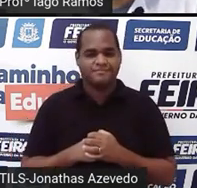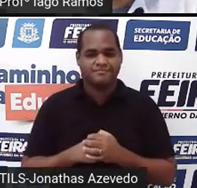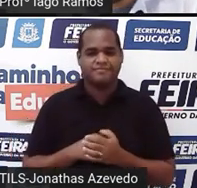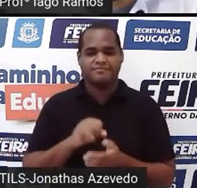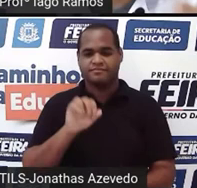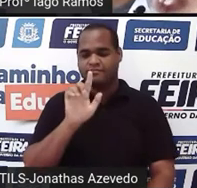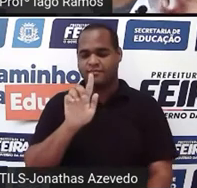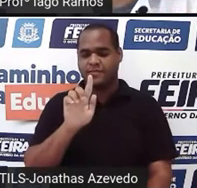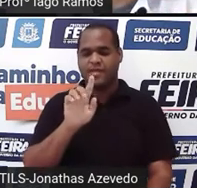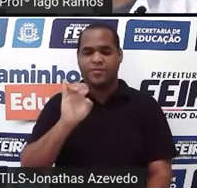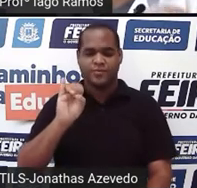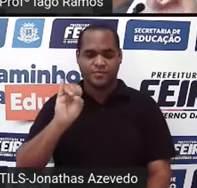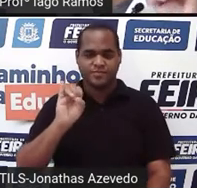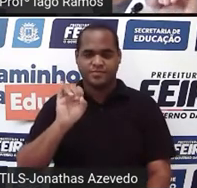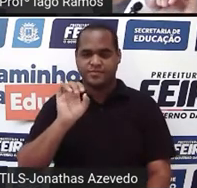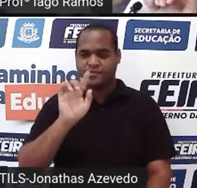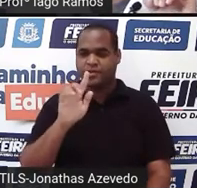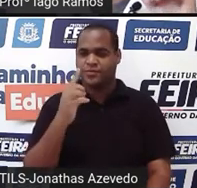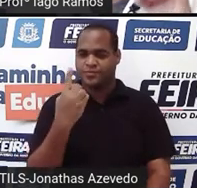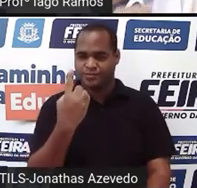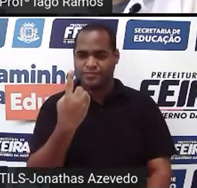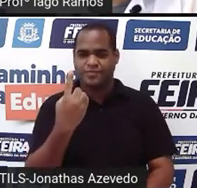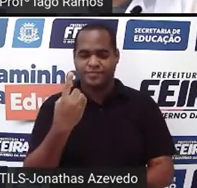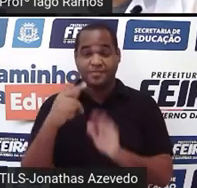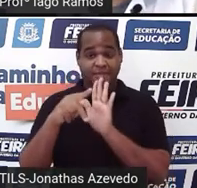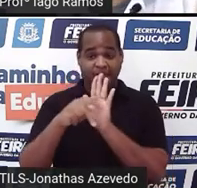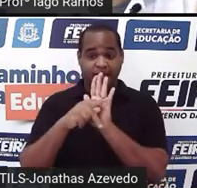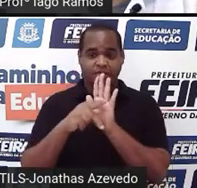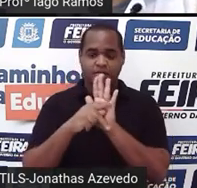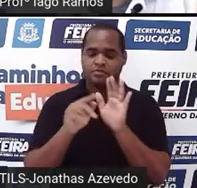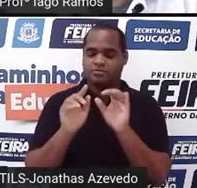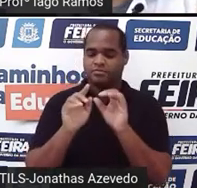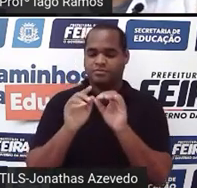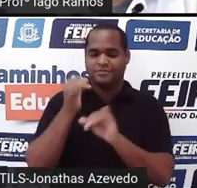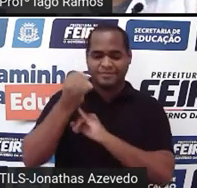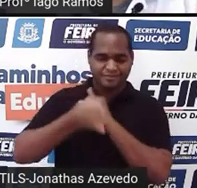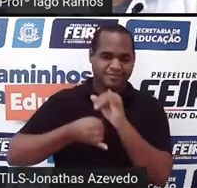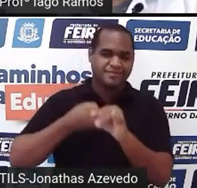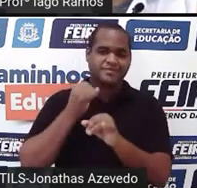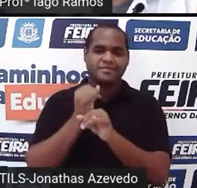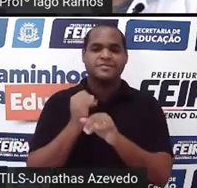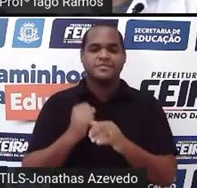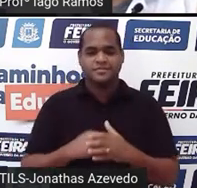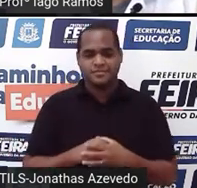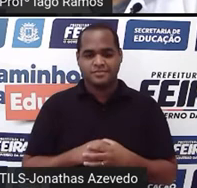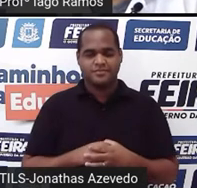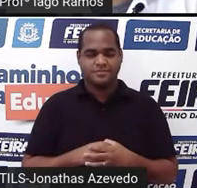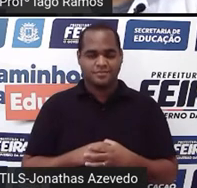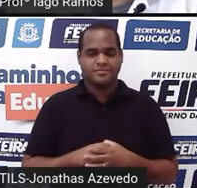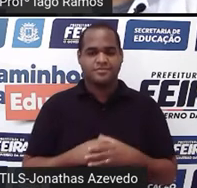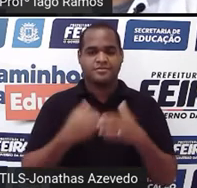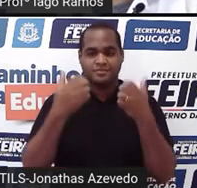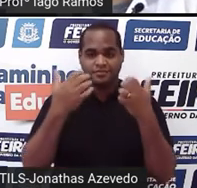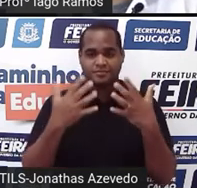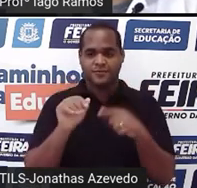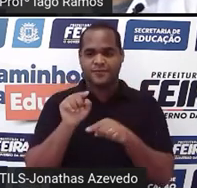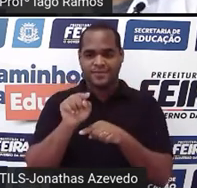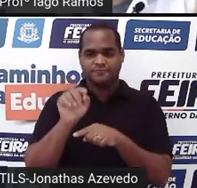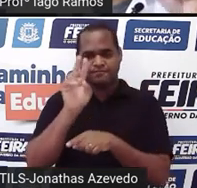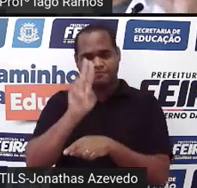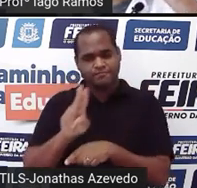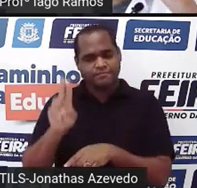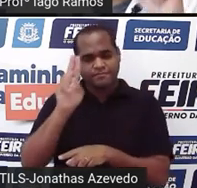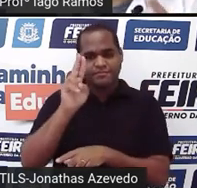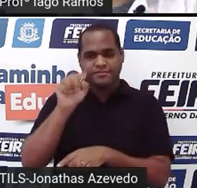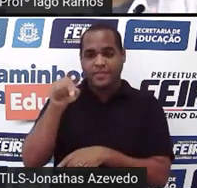G1, que um portal na internet, tá bom? E ela diz o seguinte, ó, que o uso da internet